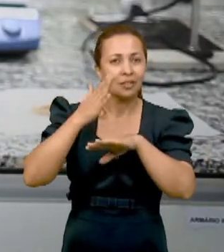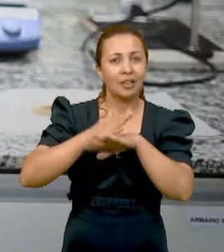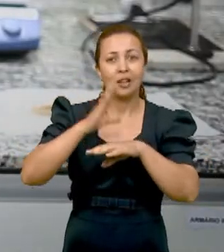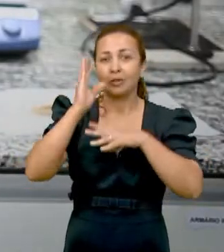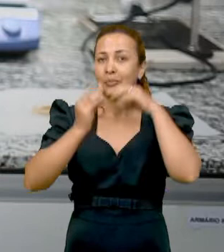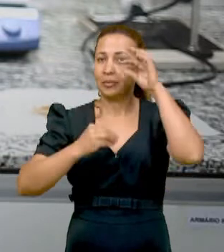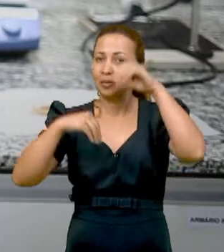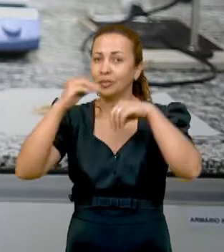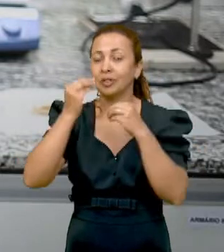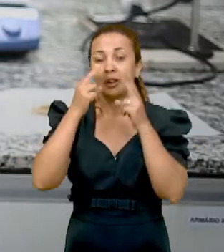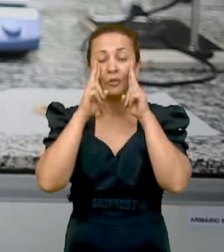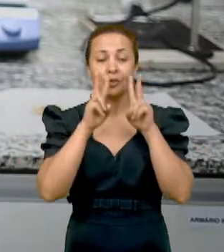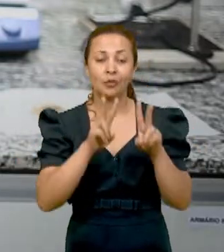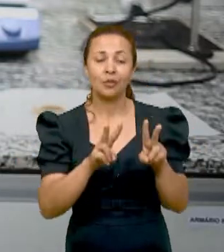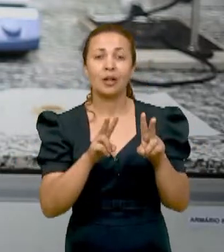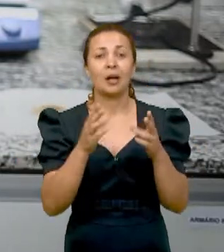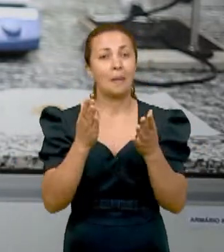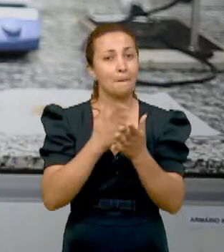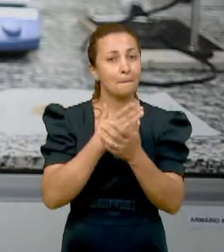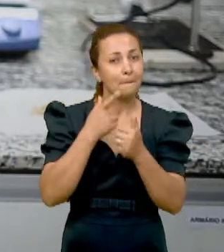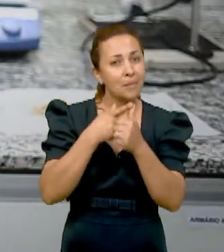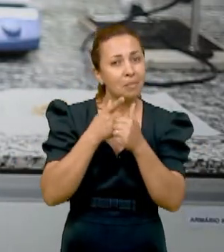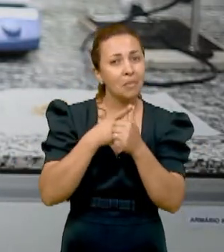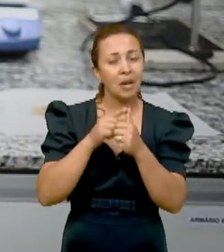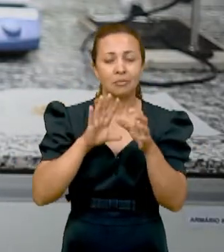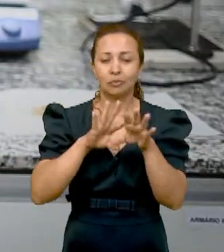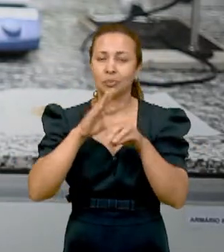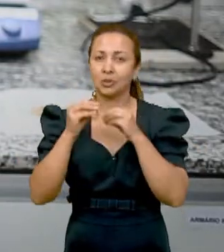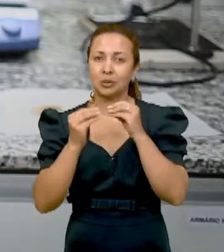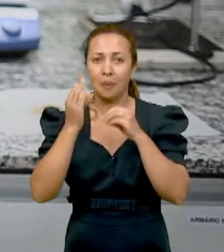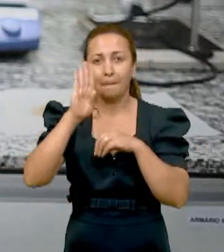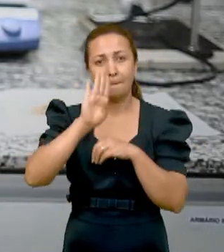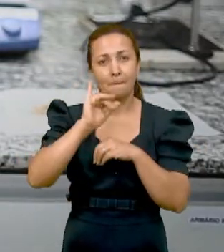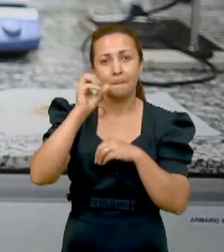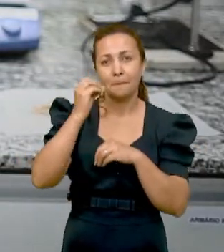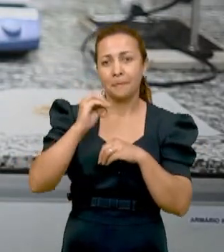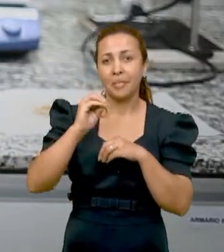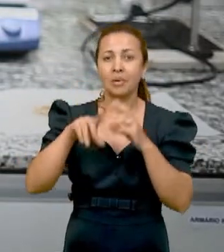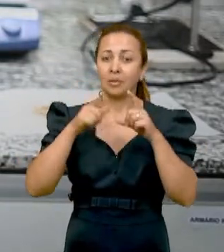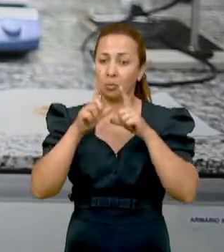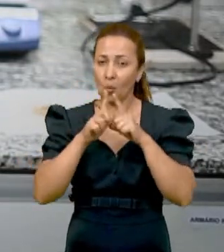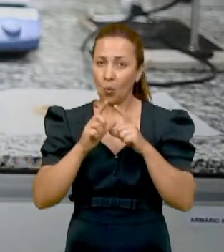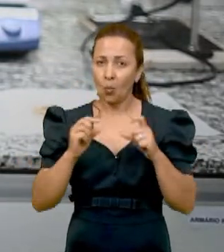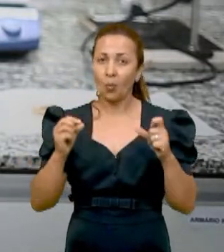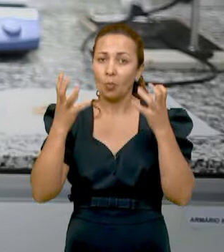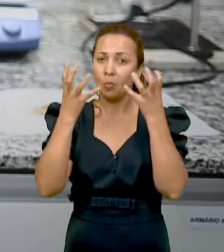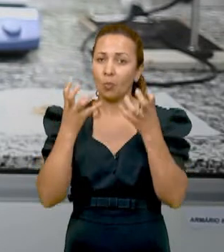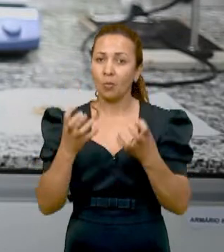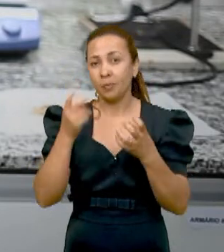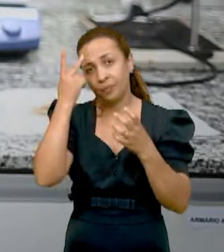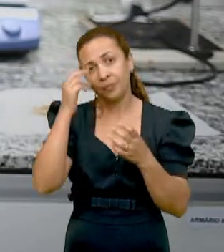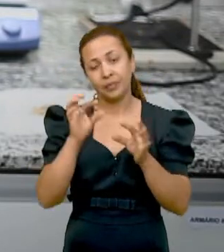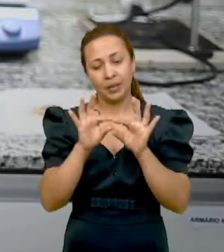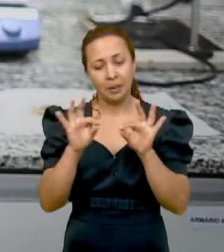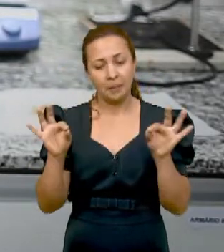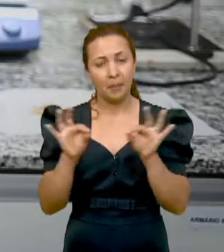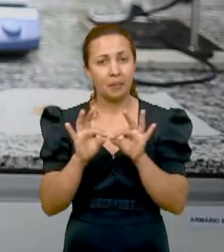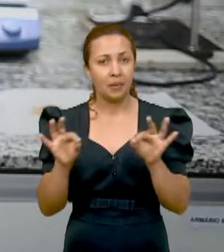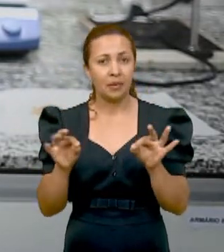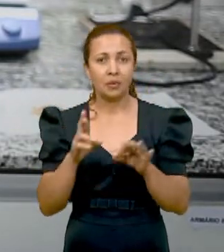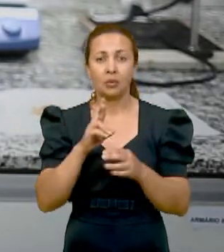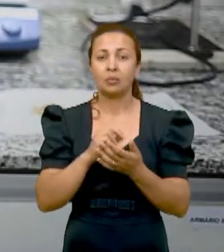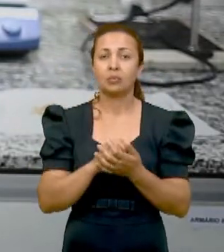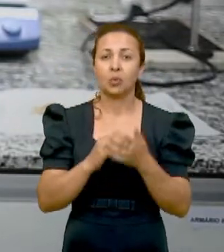plastificante, aí eu vi a primeira formação do bioplástico, depois a cinética de secagem, que foi o tempo para medir o